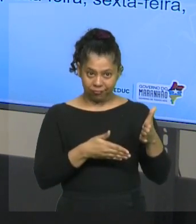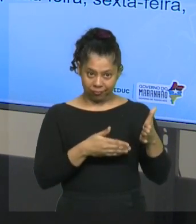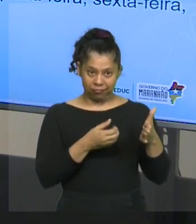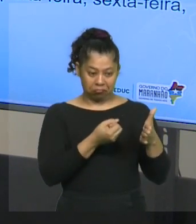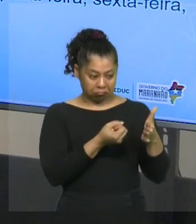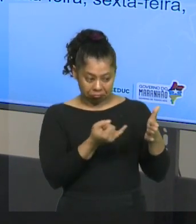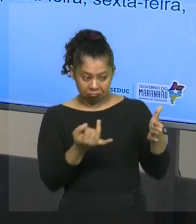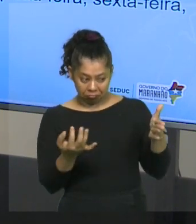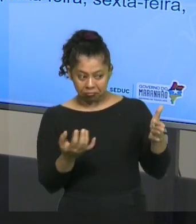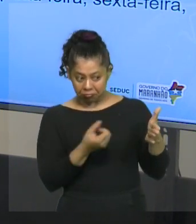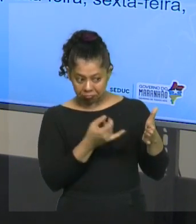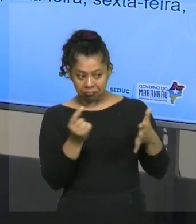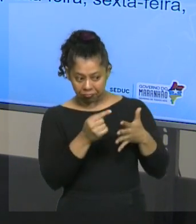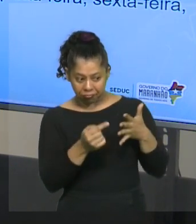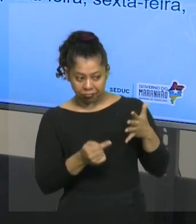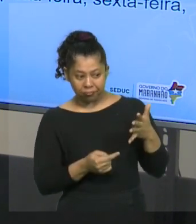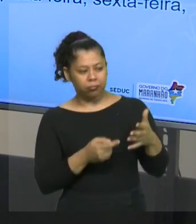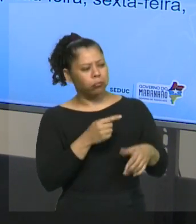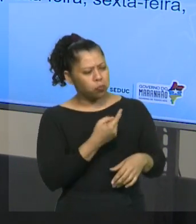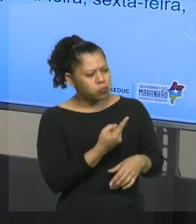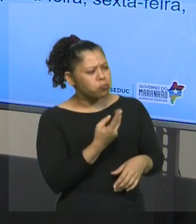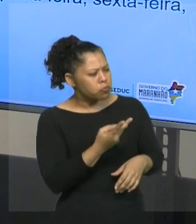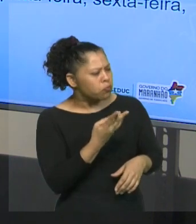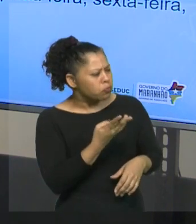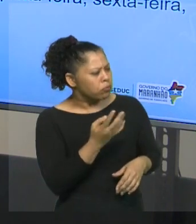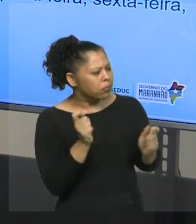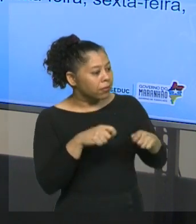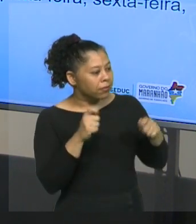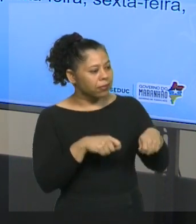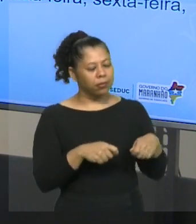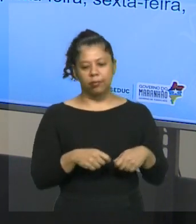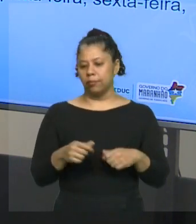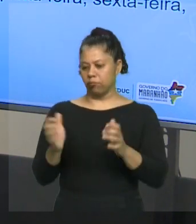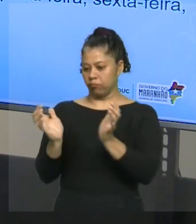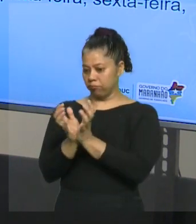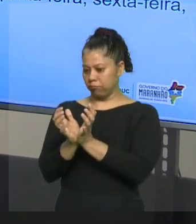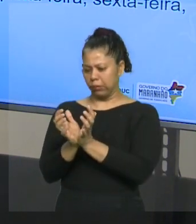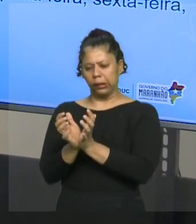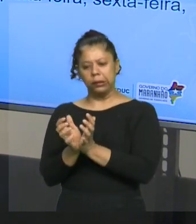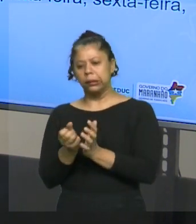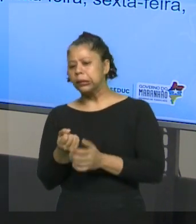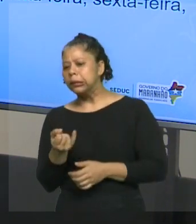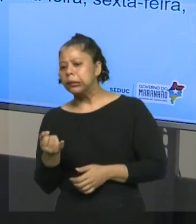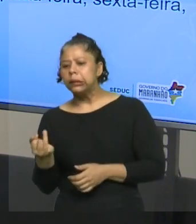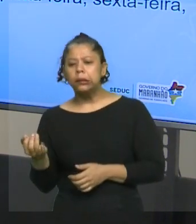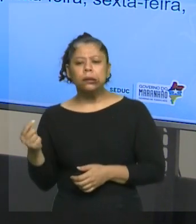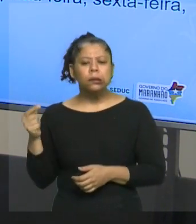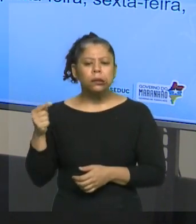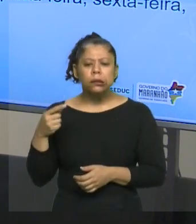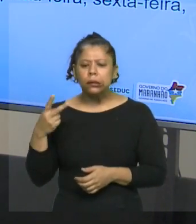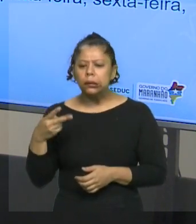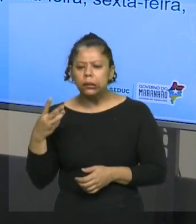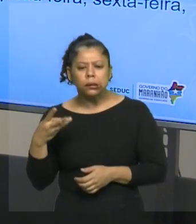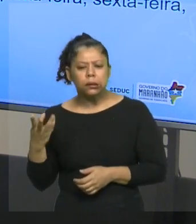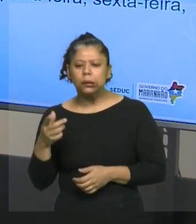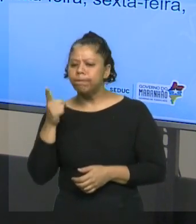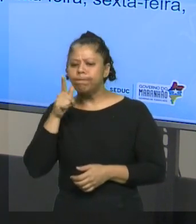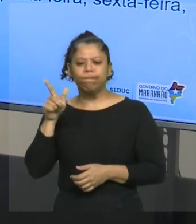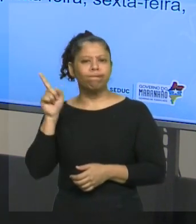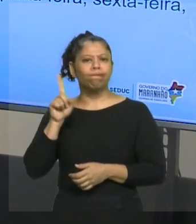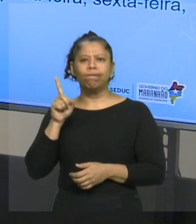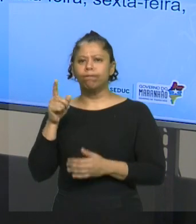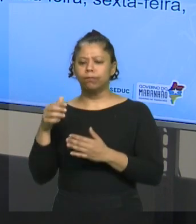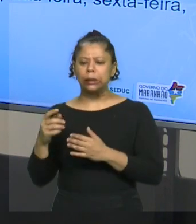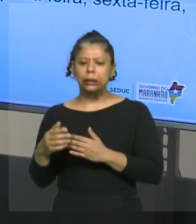de elementos, eu consigo conferir e uma quantidade infinita de elementos que eu não consigo conferir.